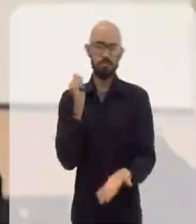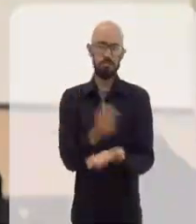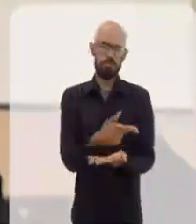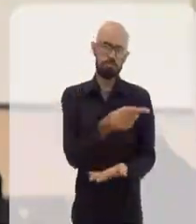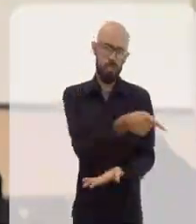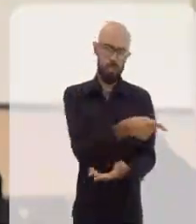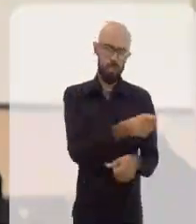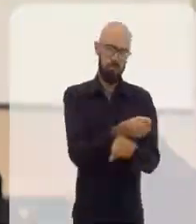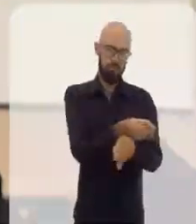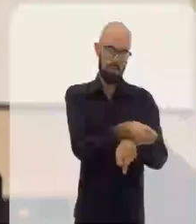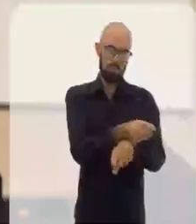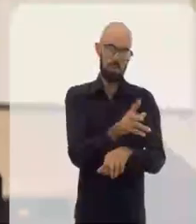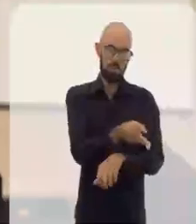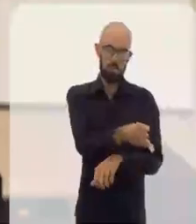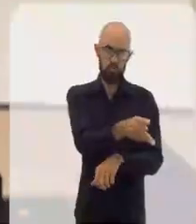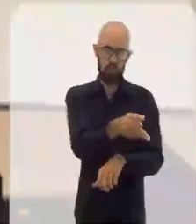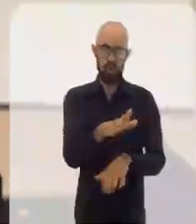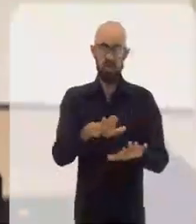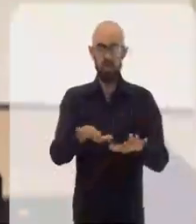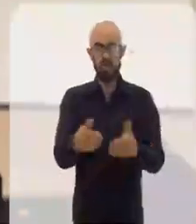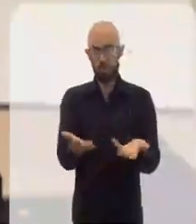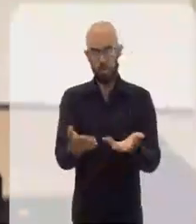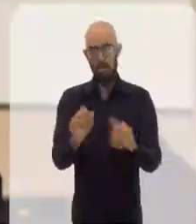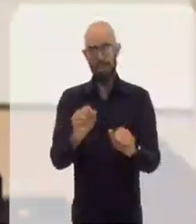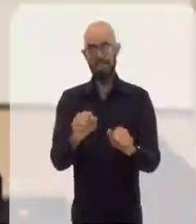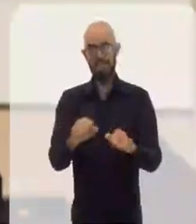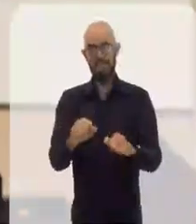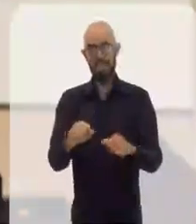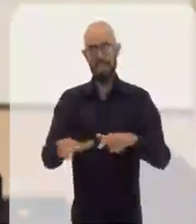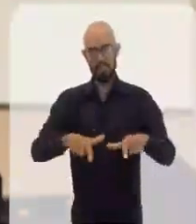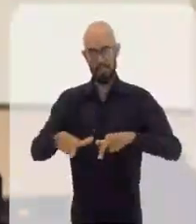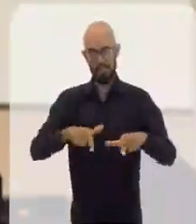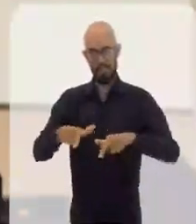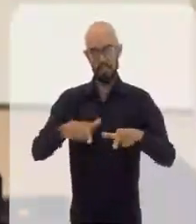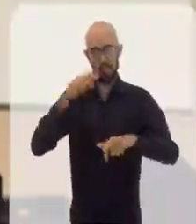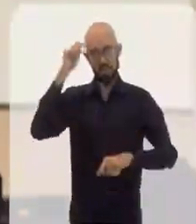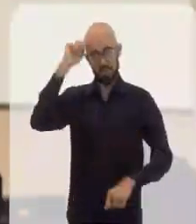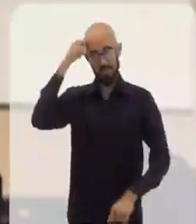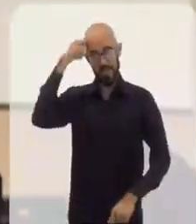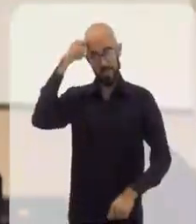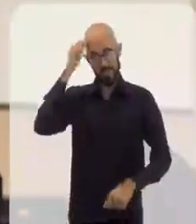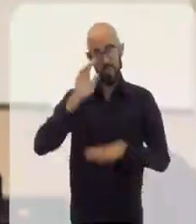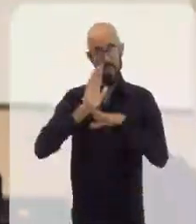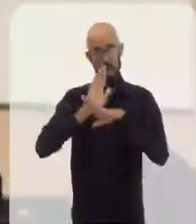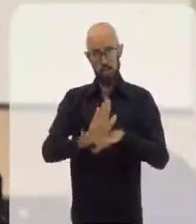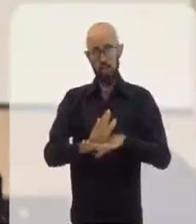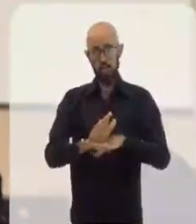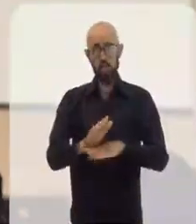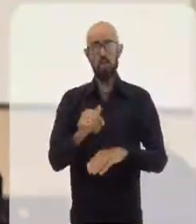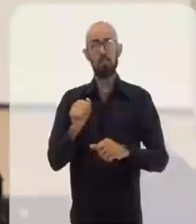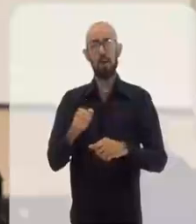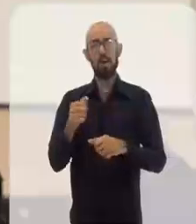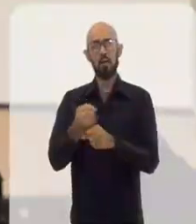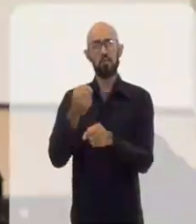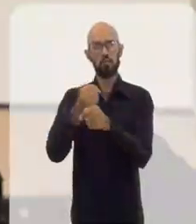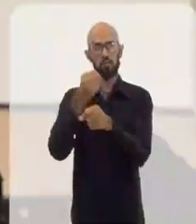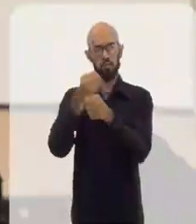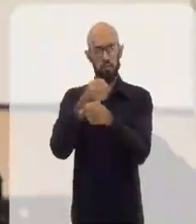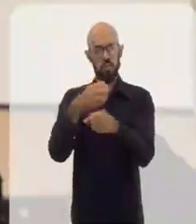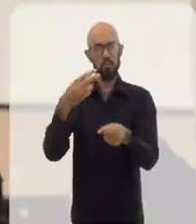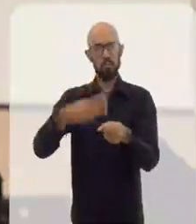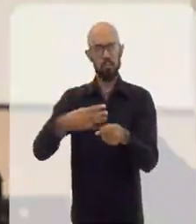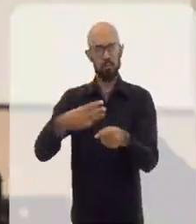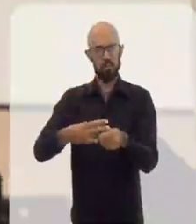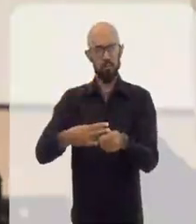reuniram e pagaram os próprios escravos para continuar a obra. Então, essa mão de obra negra que vem para cá, ela